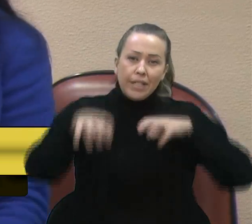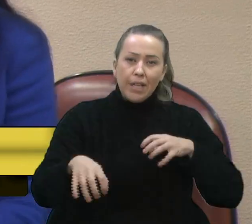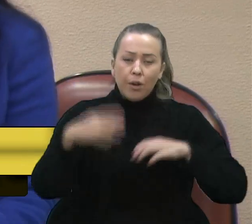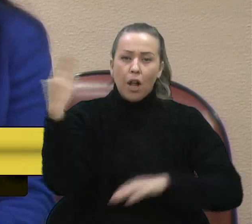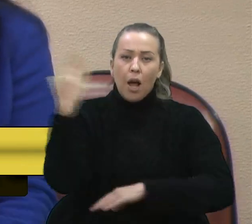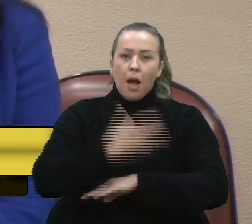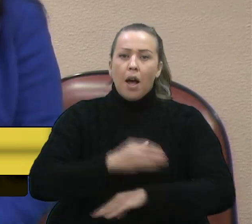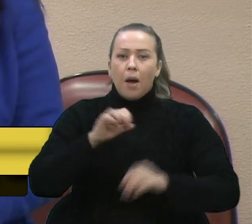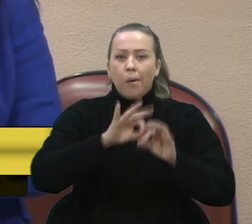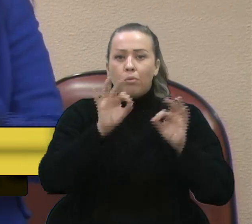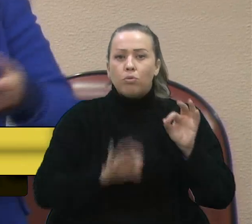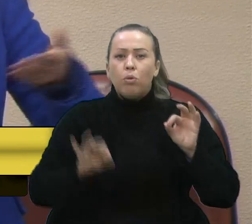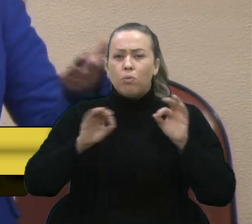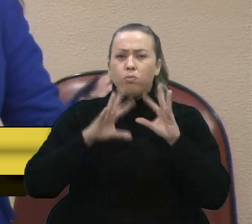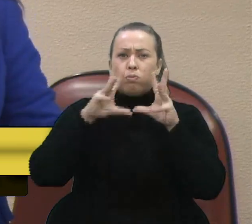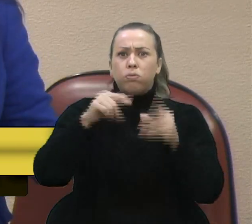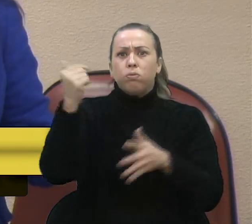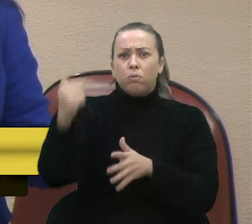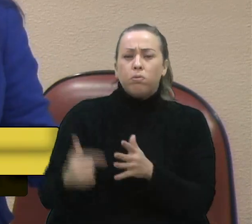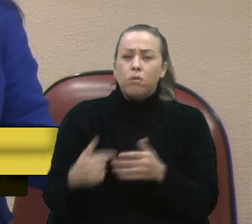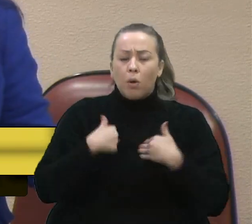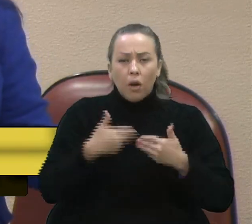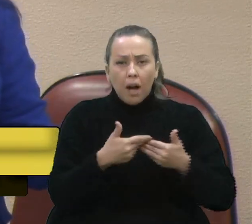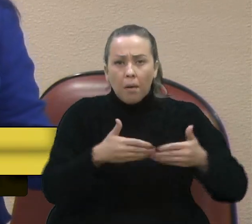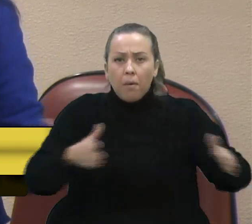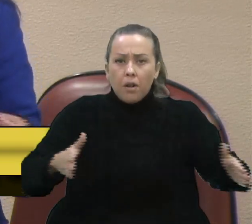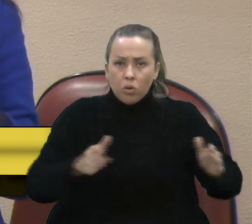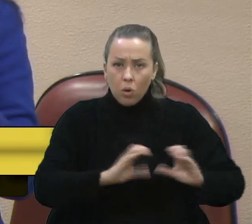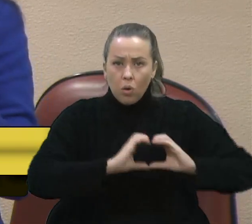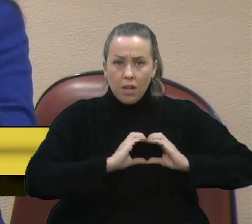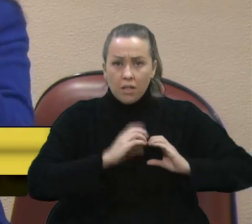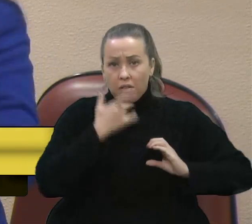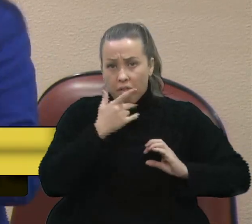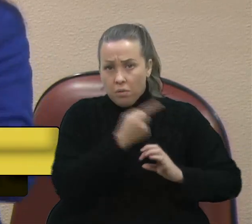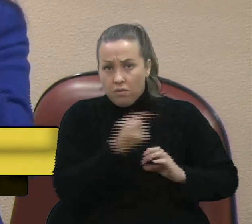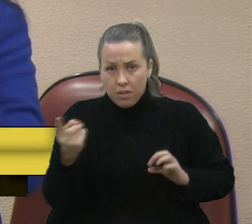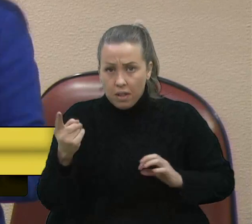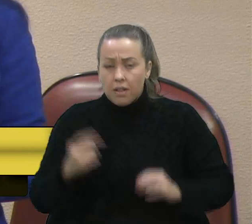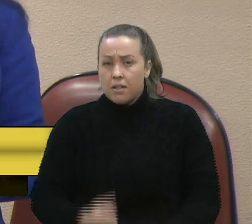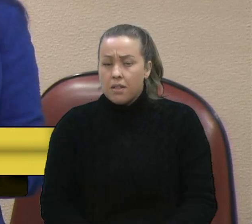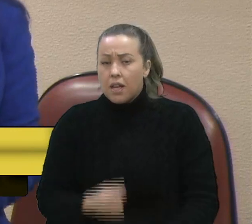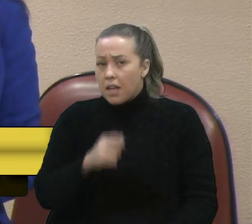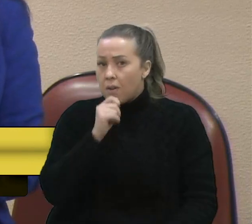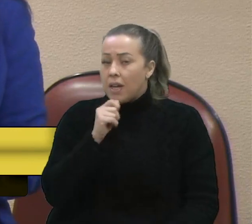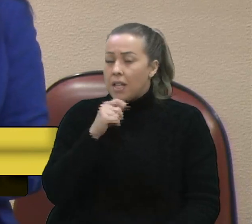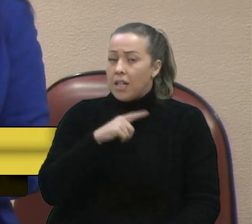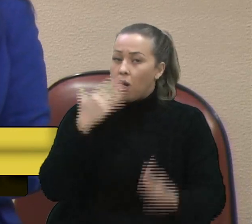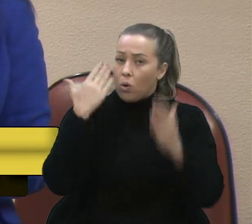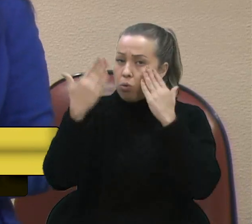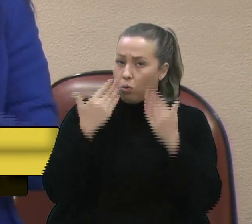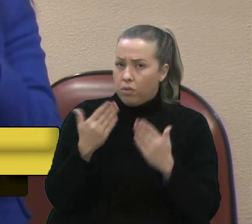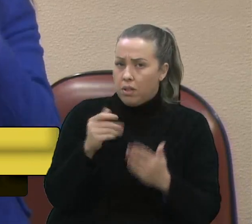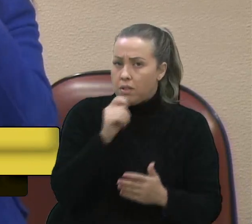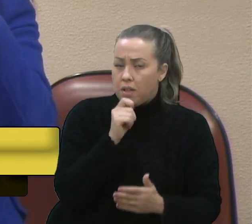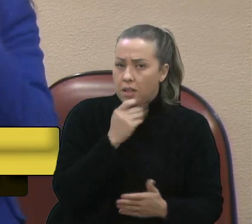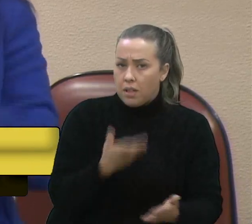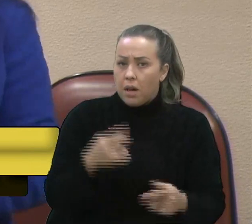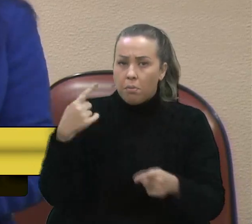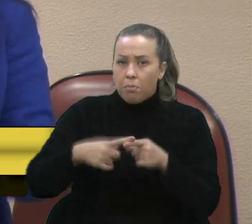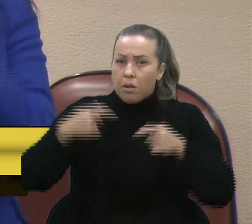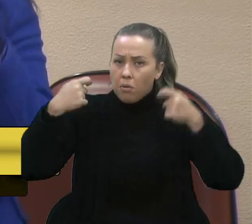enfim. Então, eu estou com o coração aberto dividindo com vocês aqui que eu ainda tenho muitas dúvidas, porque a